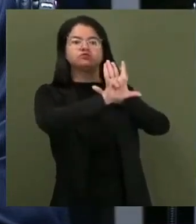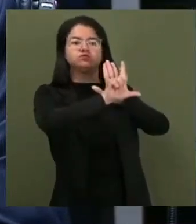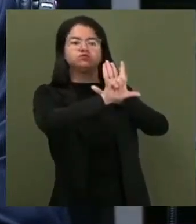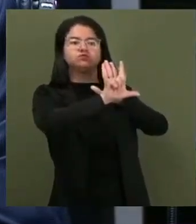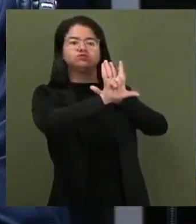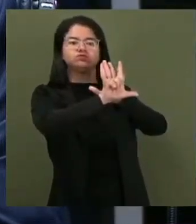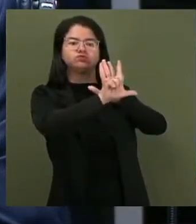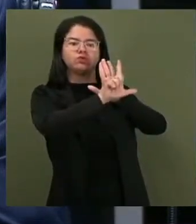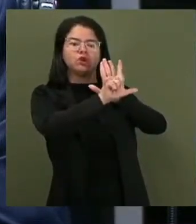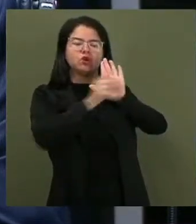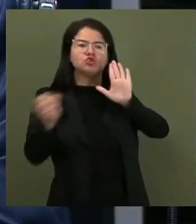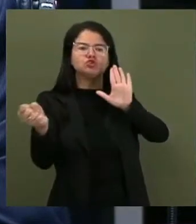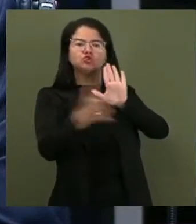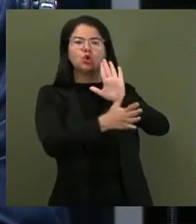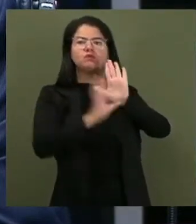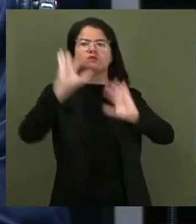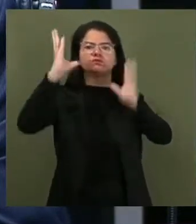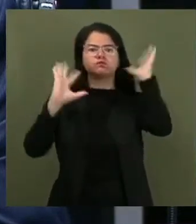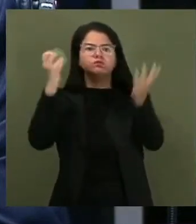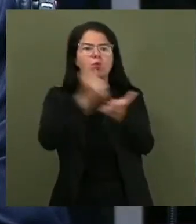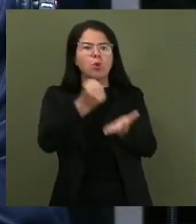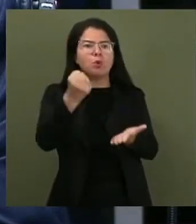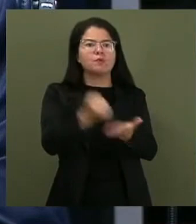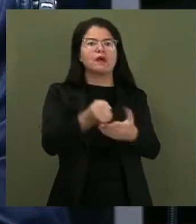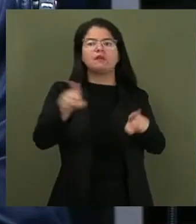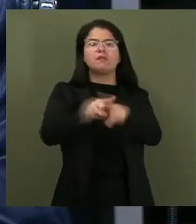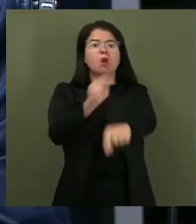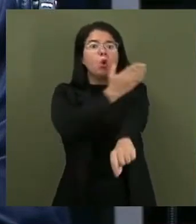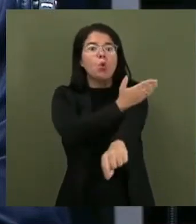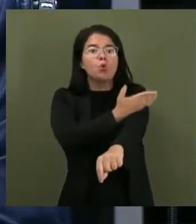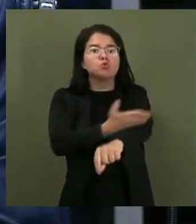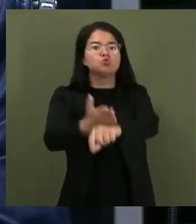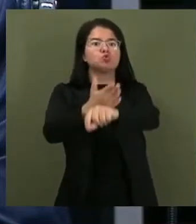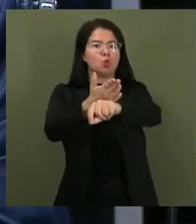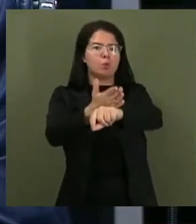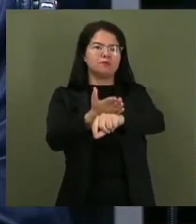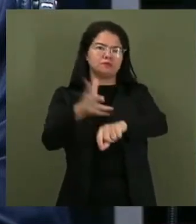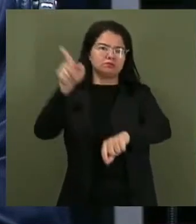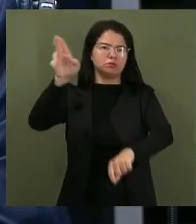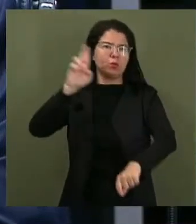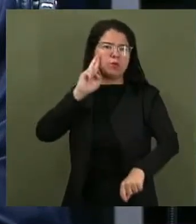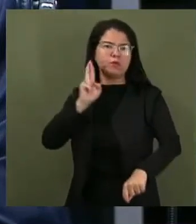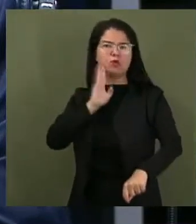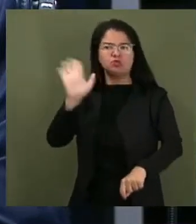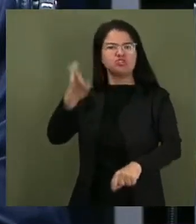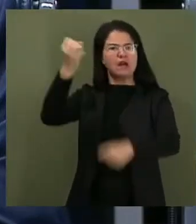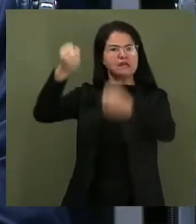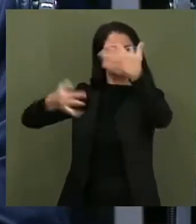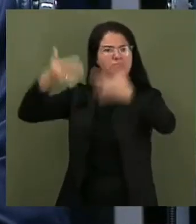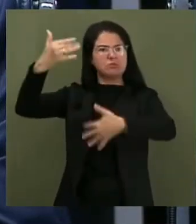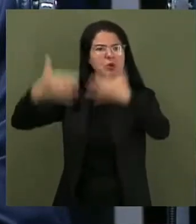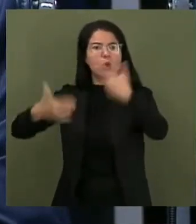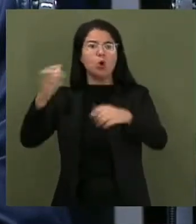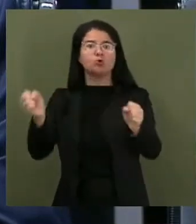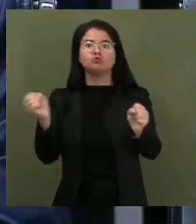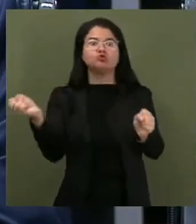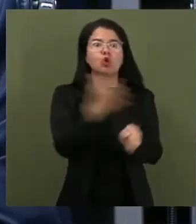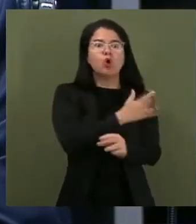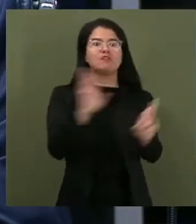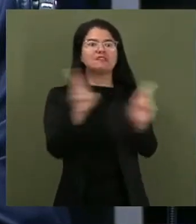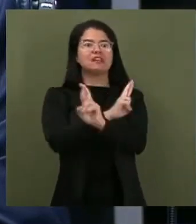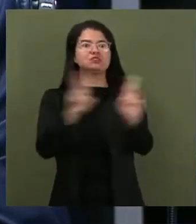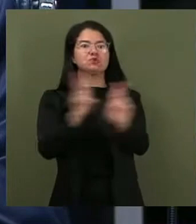contratuais que surgiram, a questão de costumes, que Vossa Excelência bem colocou, novas relações